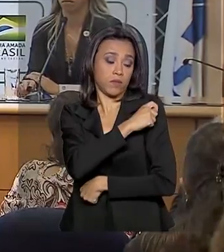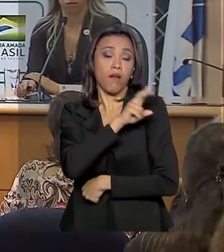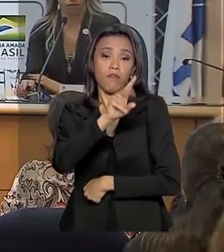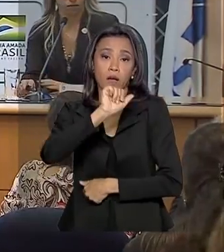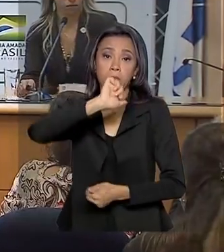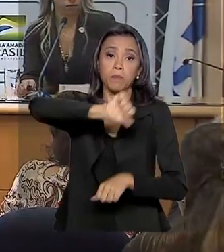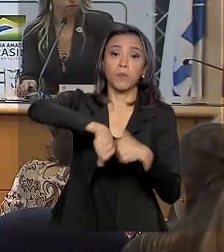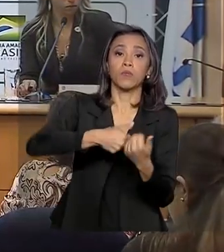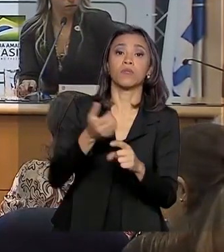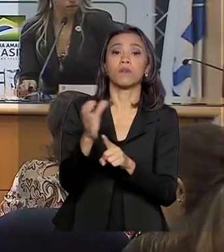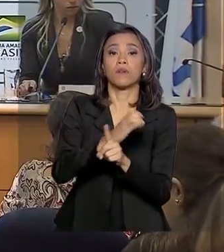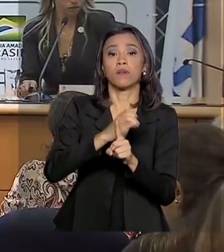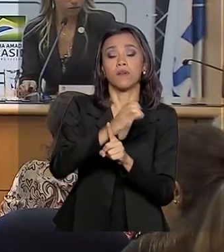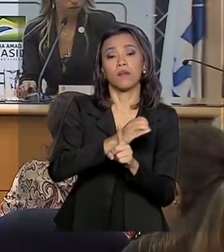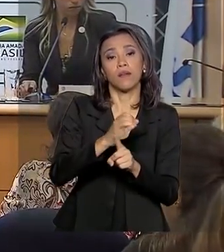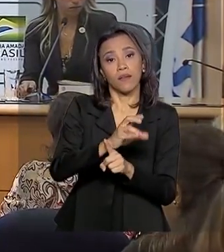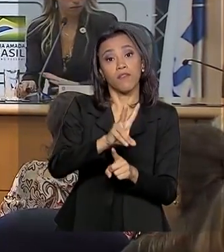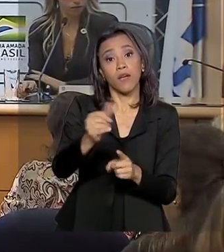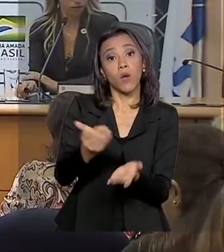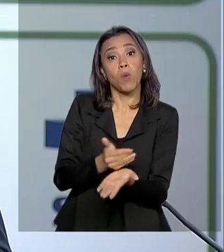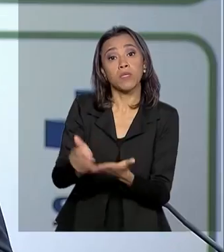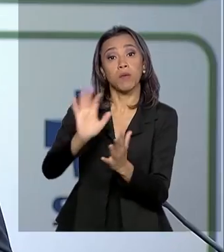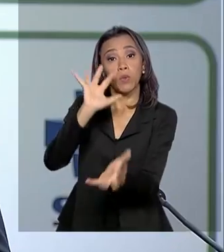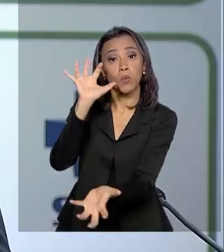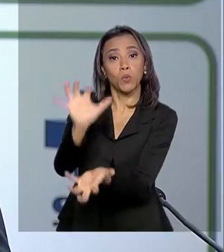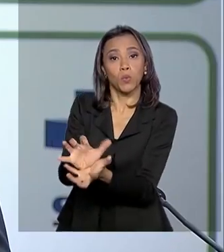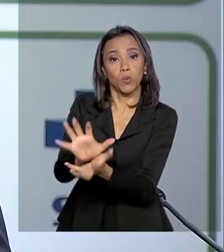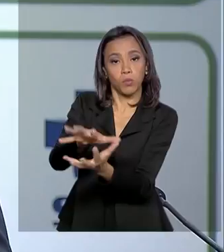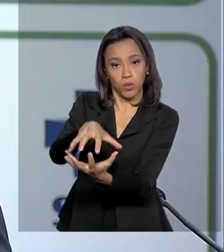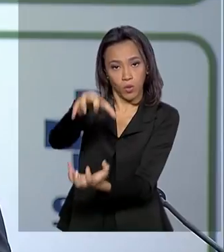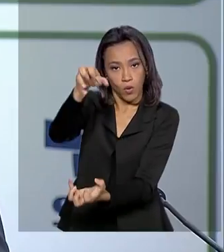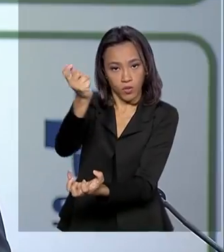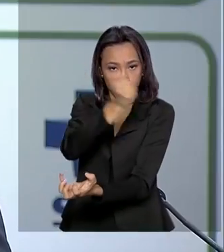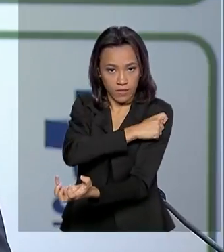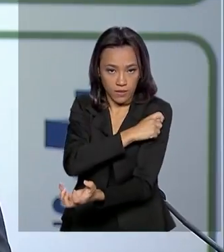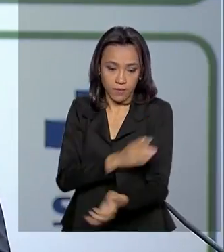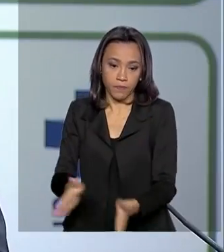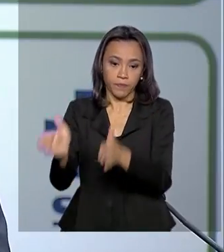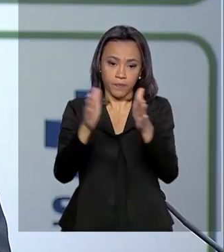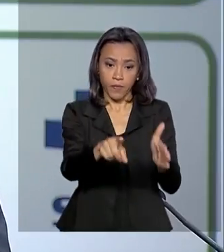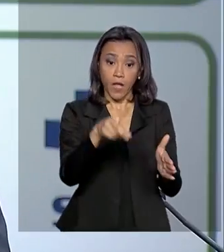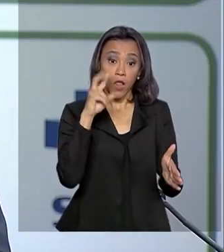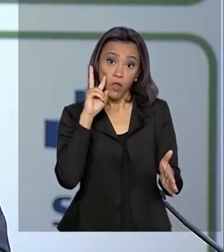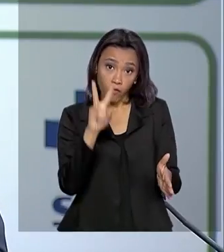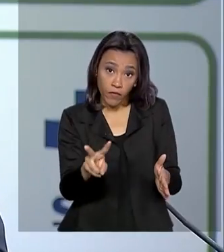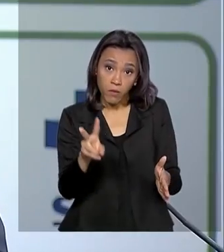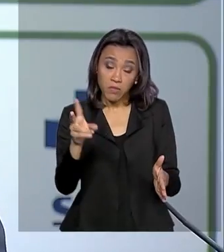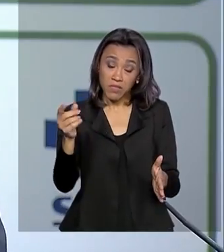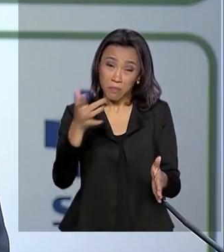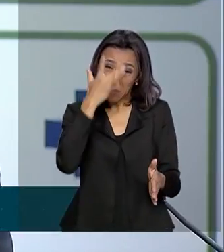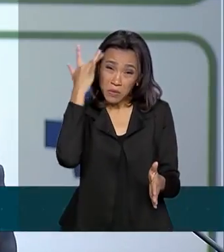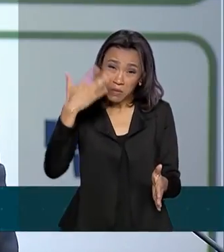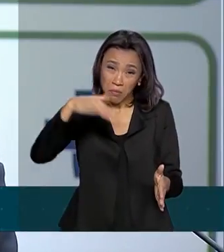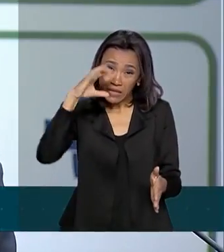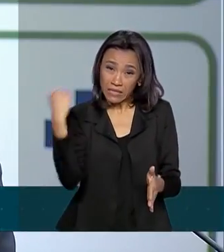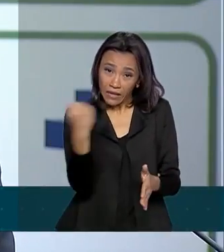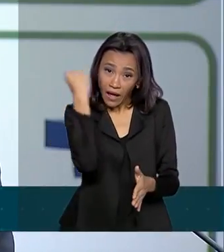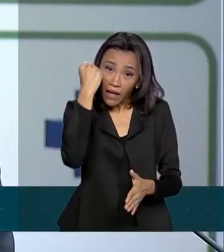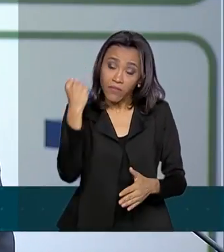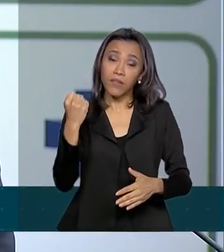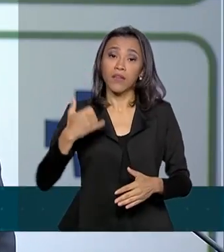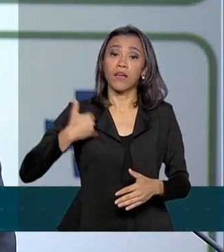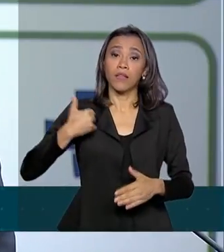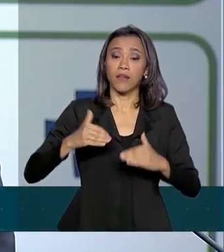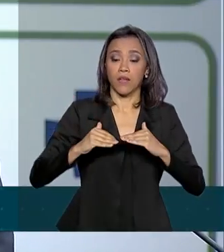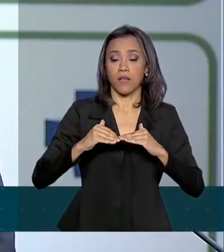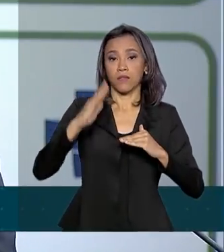alterações e vai começar pelos idosos. Como nós estamos vendo os casos mais graves em pessoas acima de 60 anos